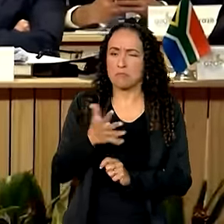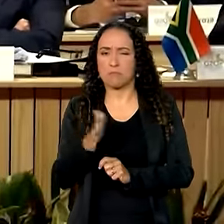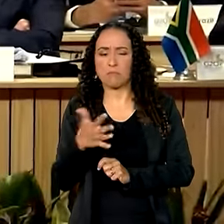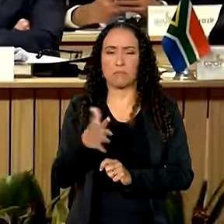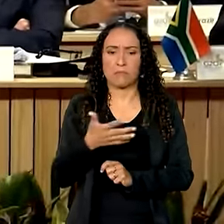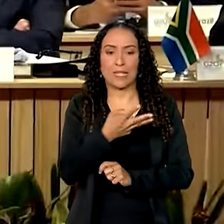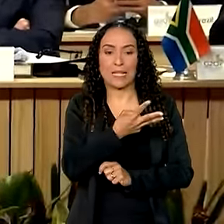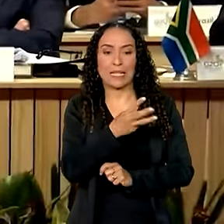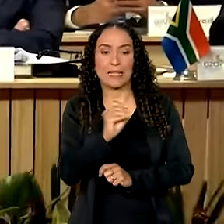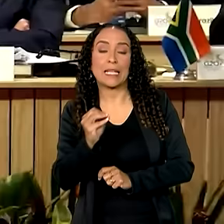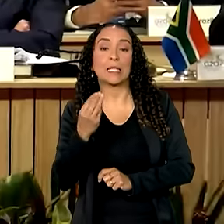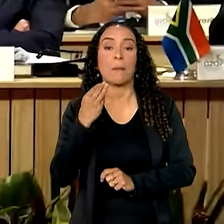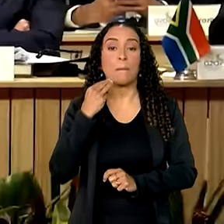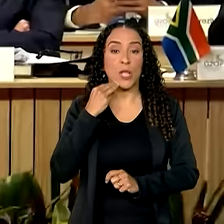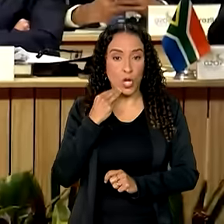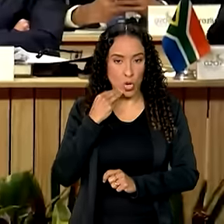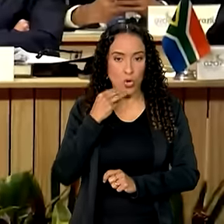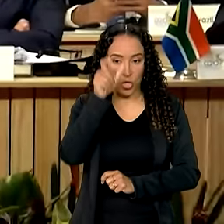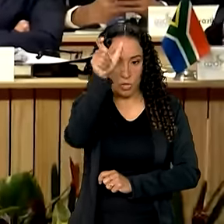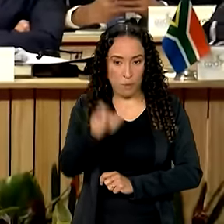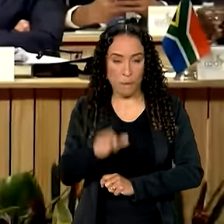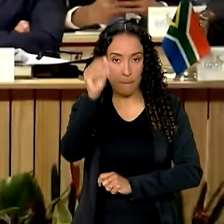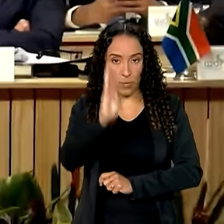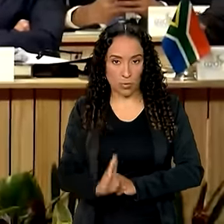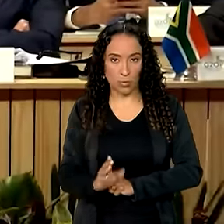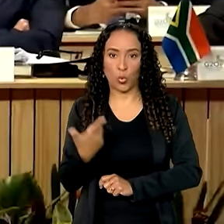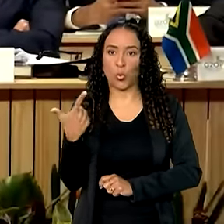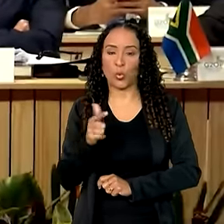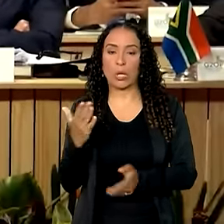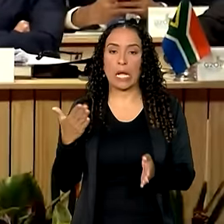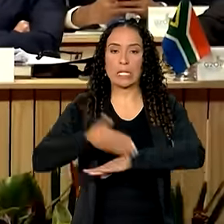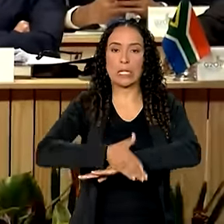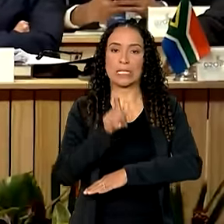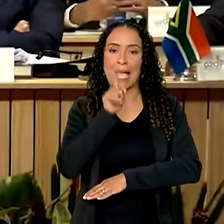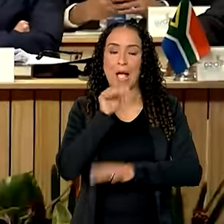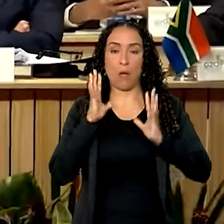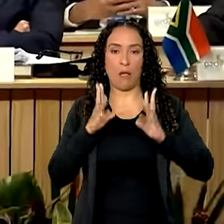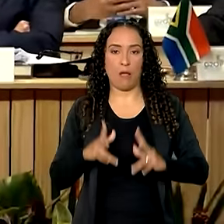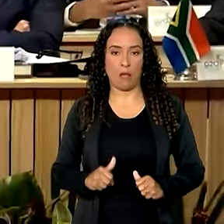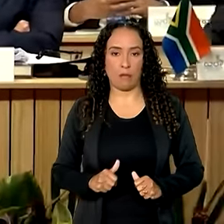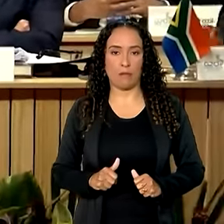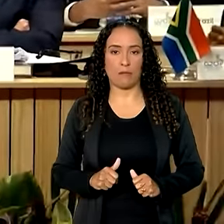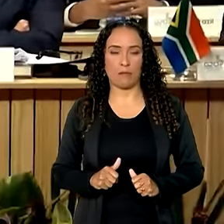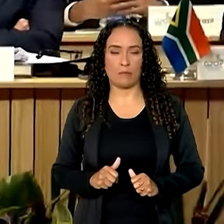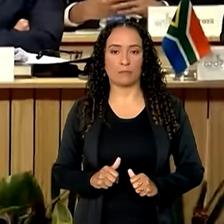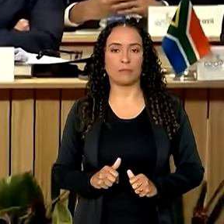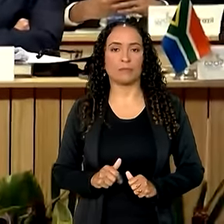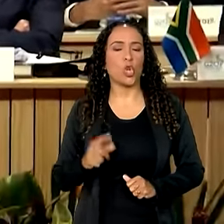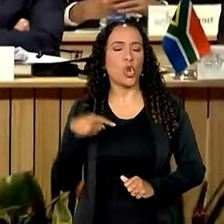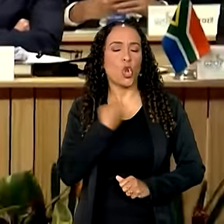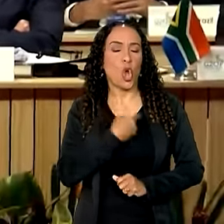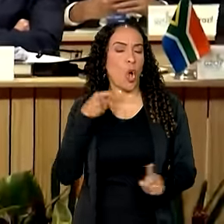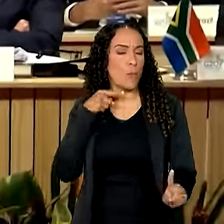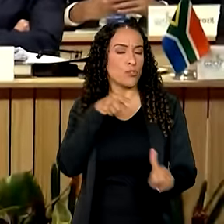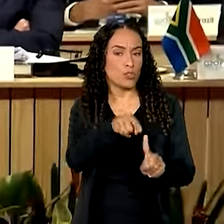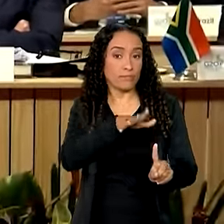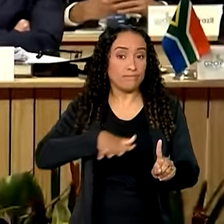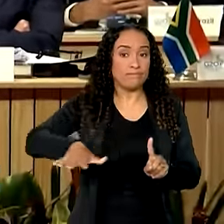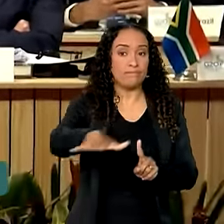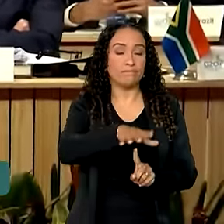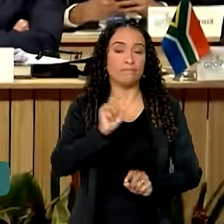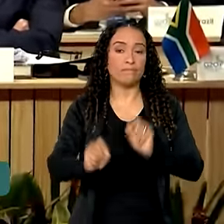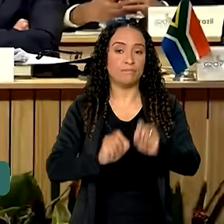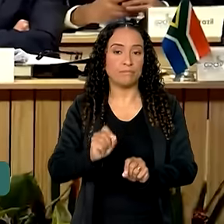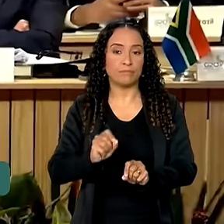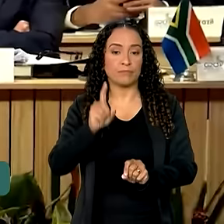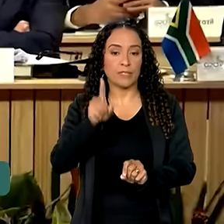30 milhões de brasileiros não tinham acesso à água tratada. Nossa meta nesse campo é